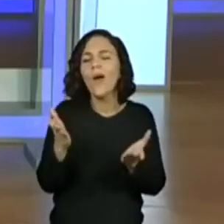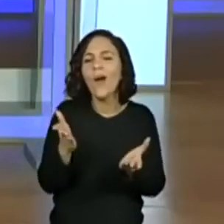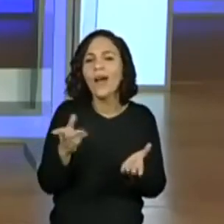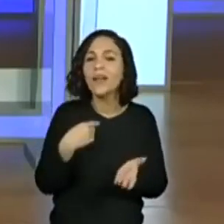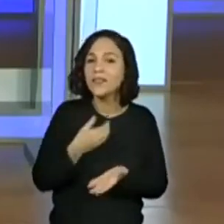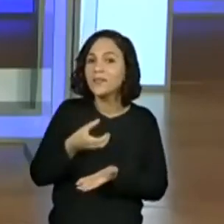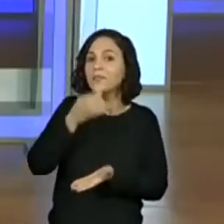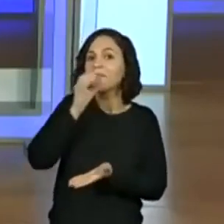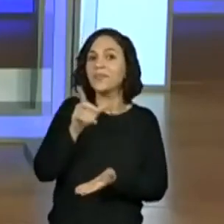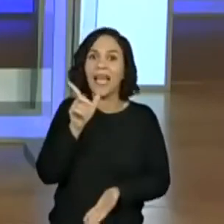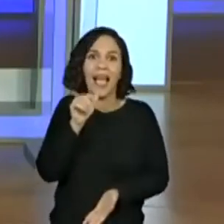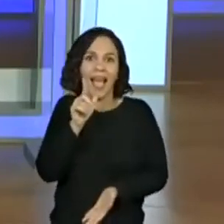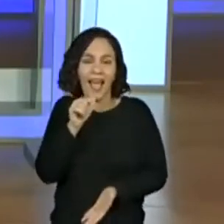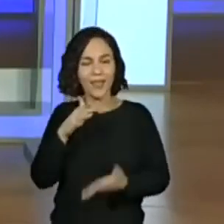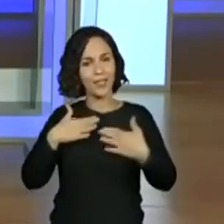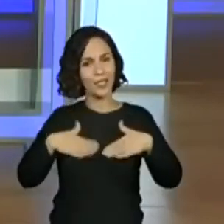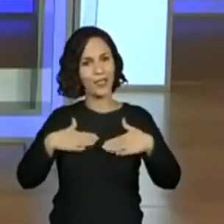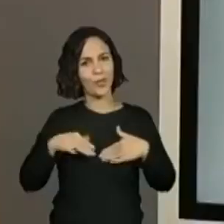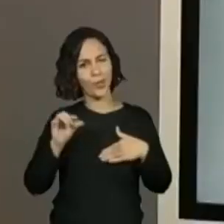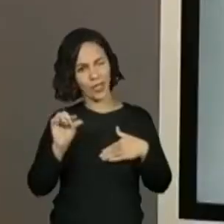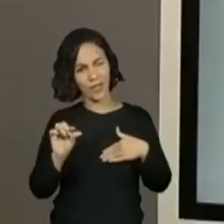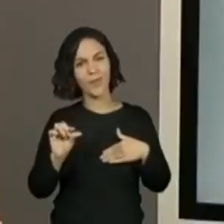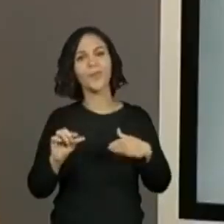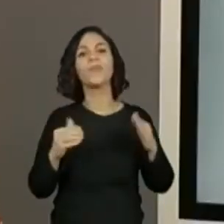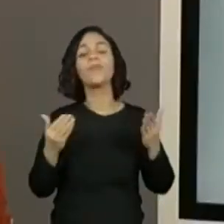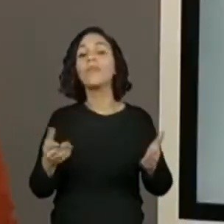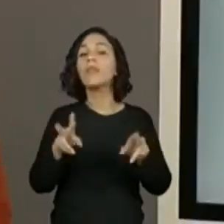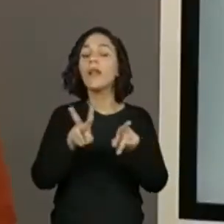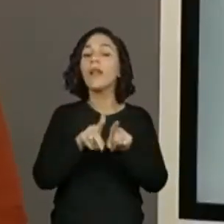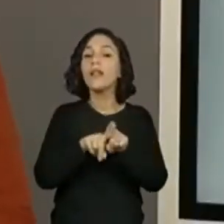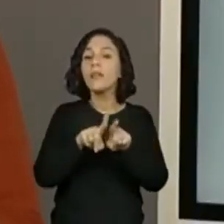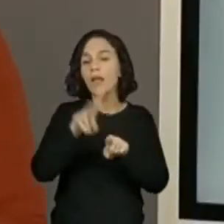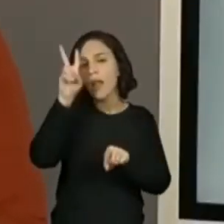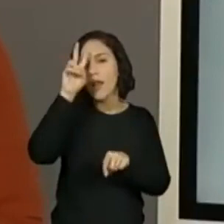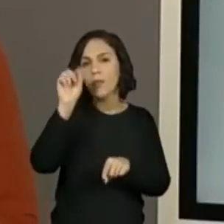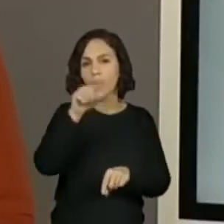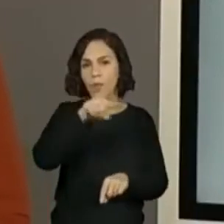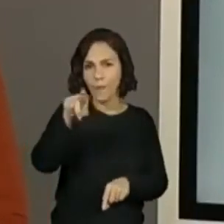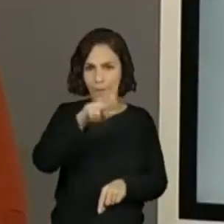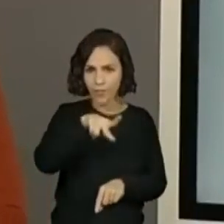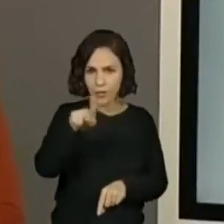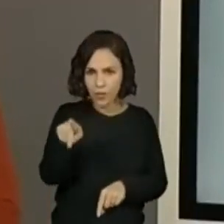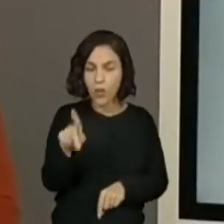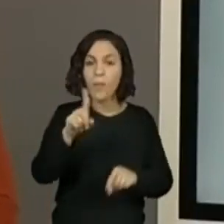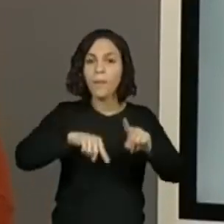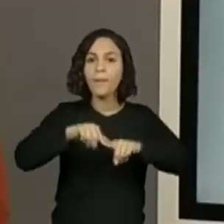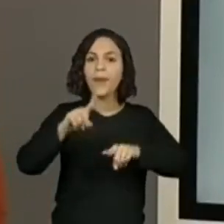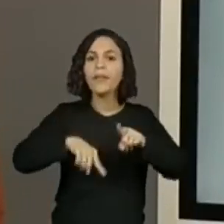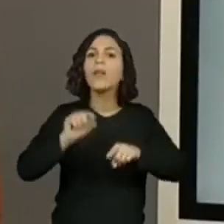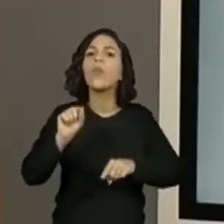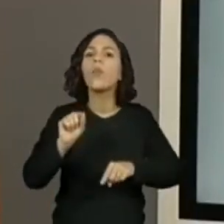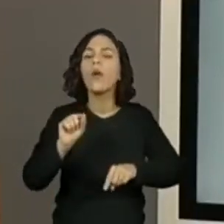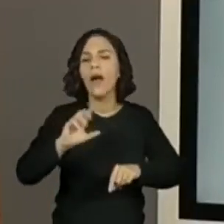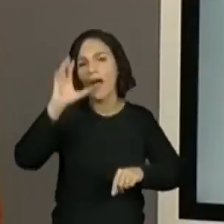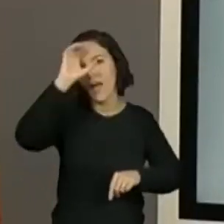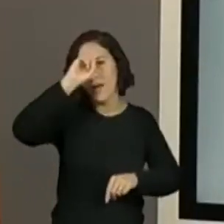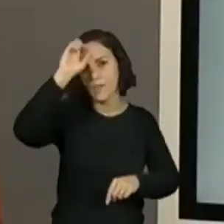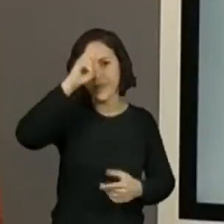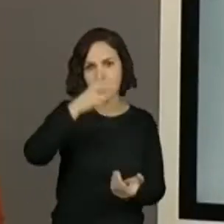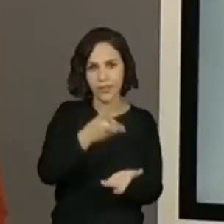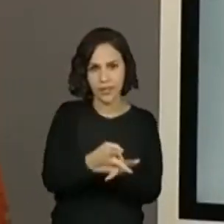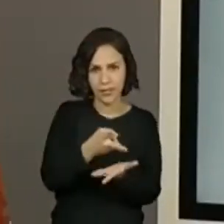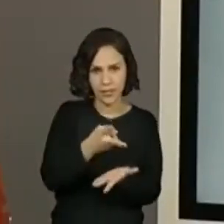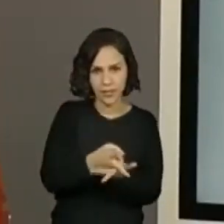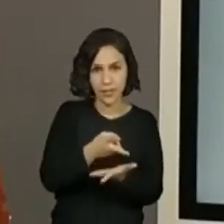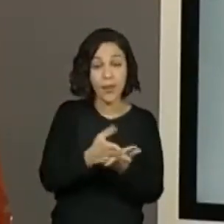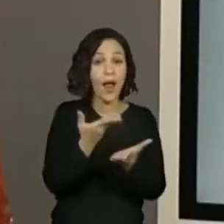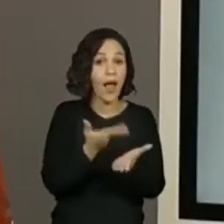beber água, descansar. Lembrando, professores, nós estamos trabalhando hoje com o material Aprender Sempre, as